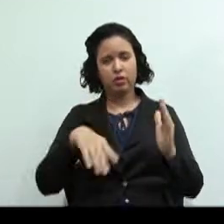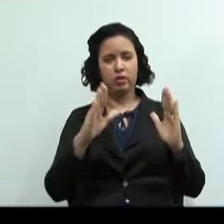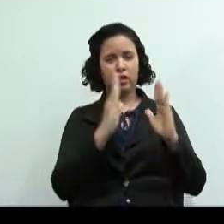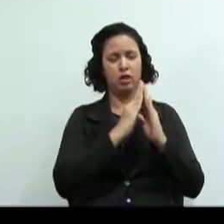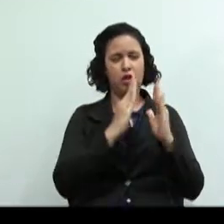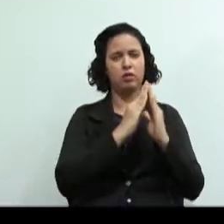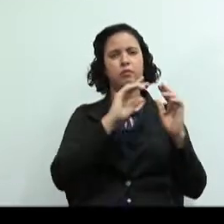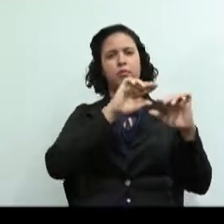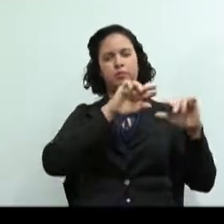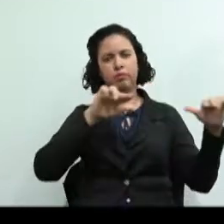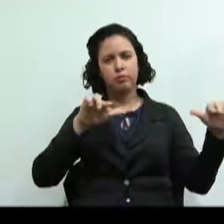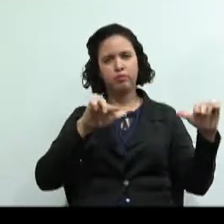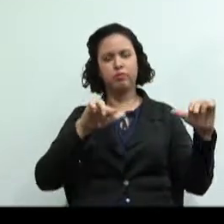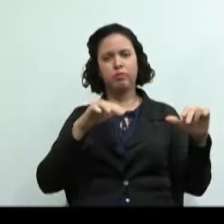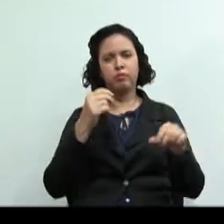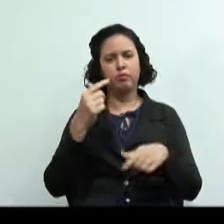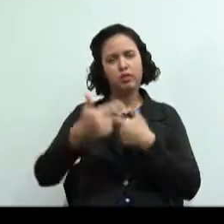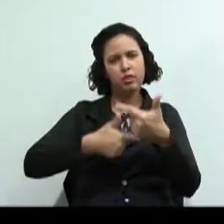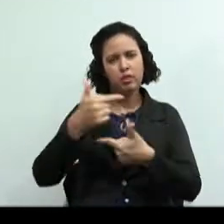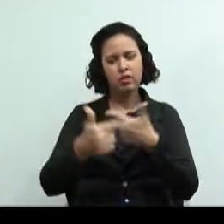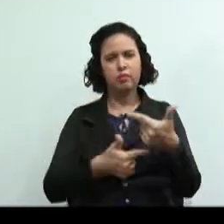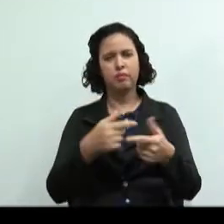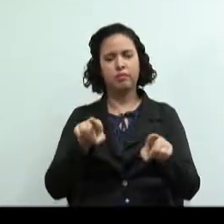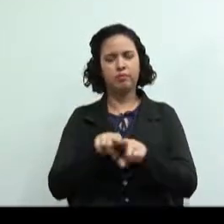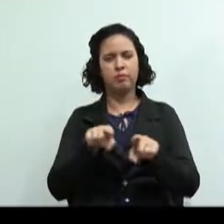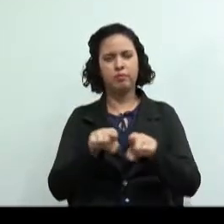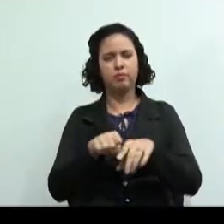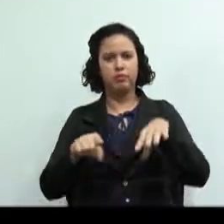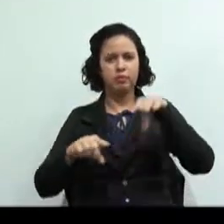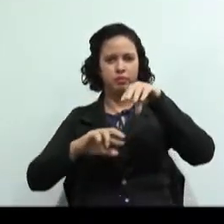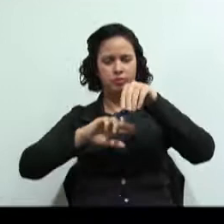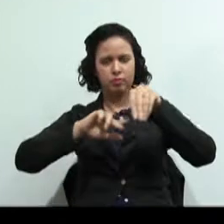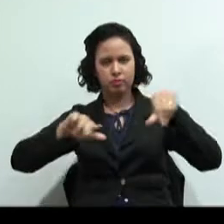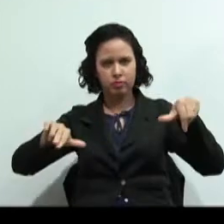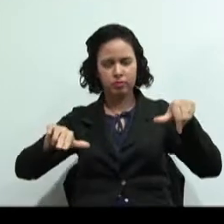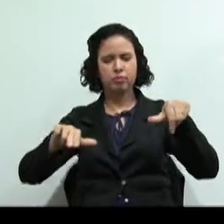o ramo de produção, o ramo mineral e de trabalho.